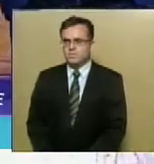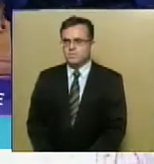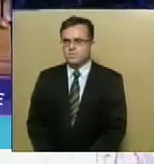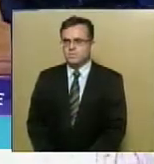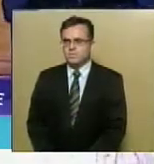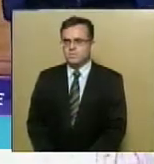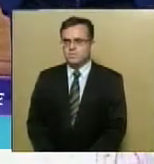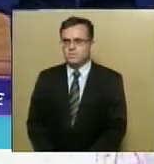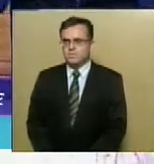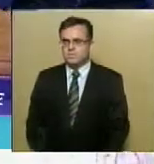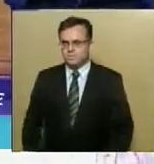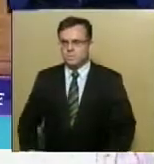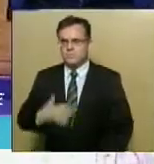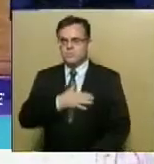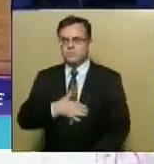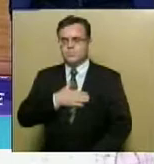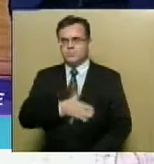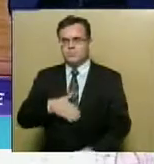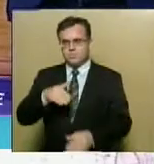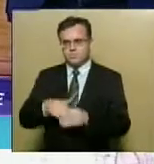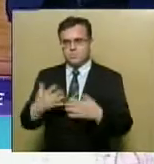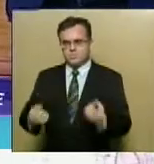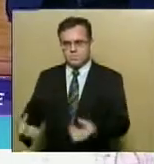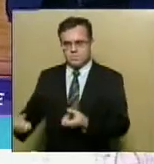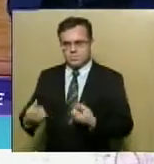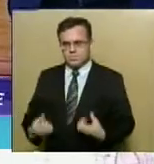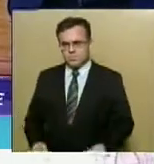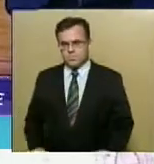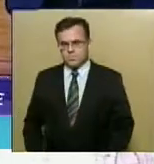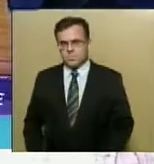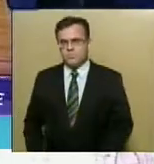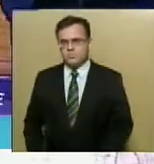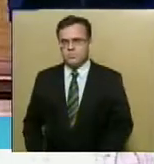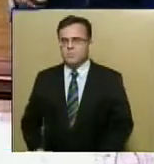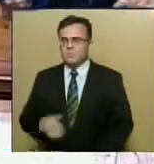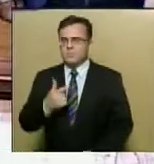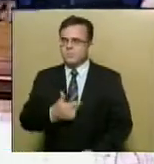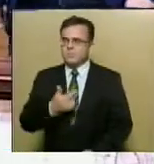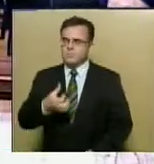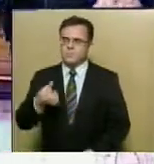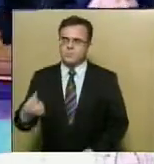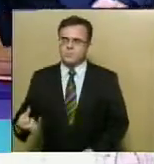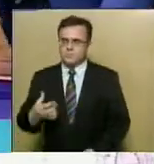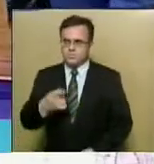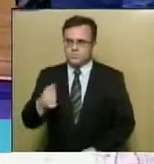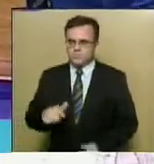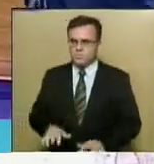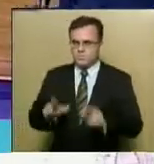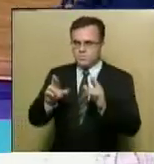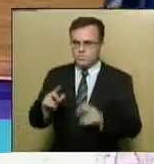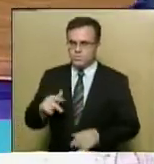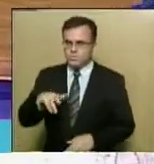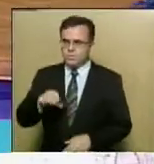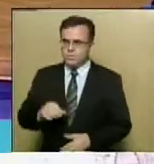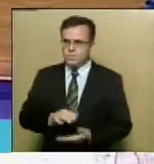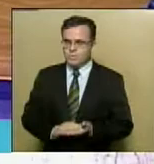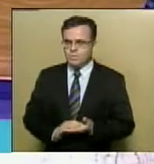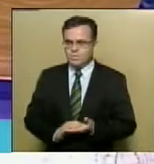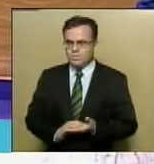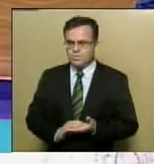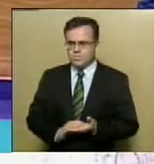Em apreciação, os requerimentos de congratulação em número. Requerimento número 263, 2017, do deputado Jorge Passos.